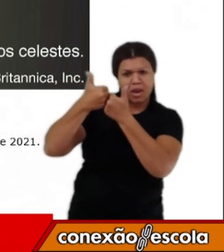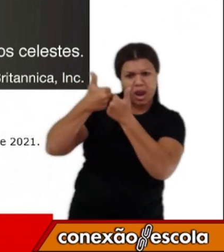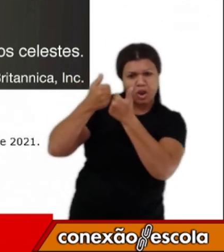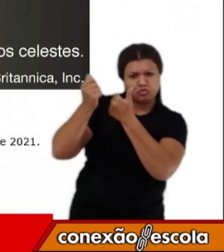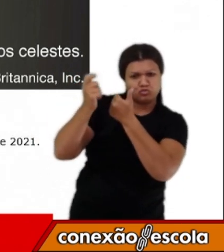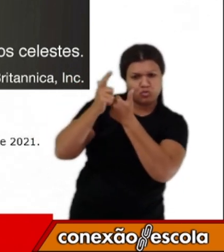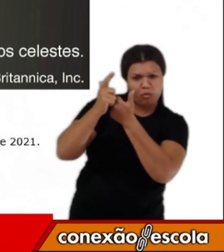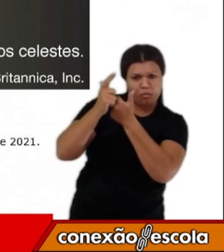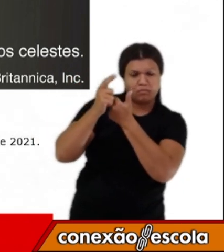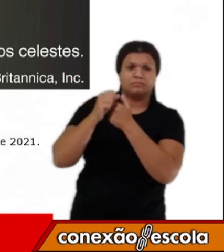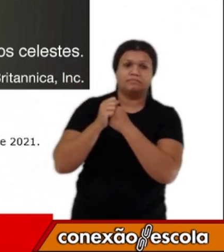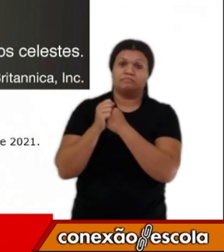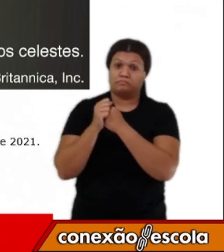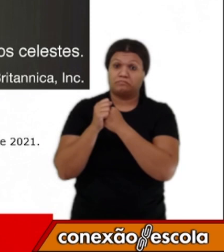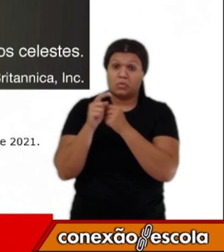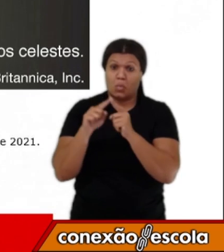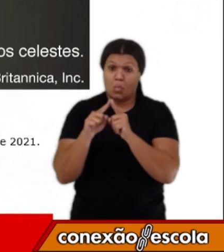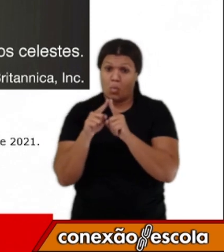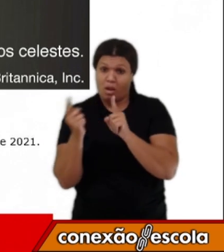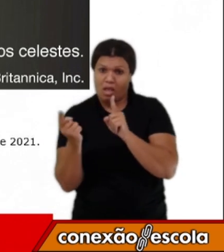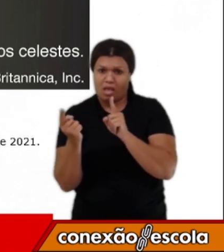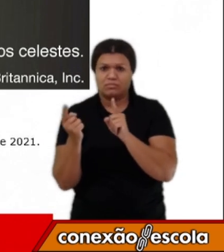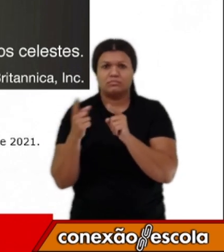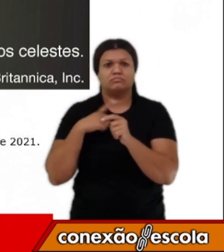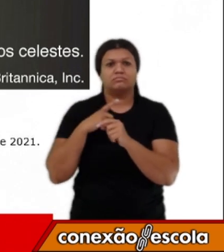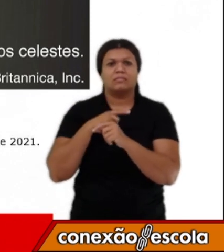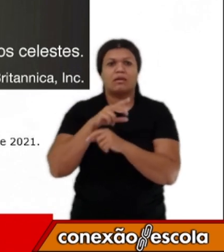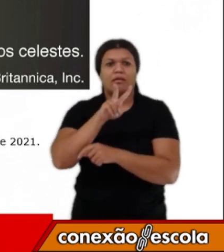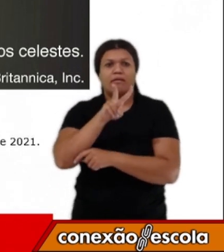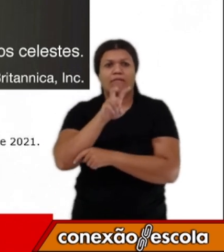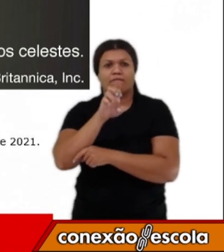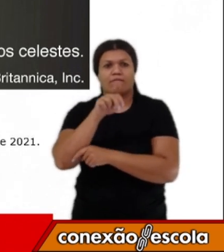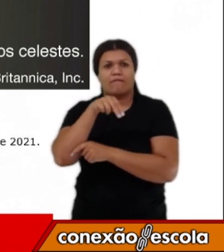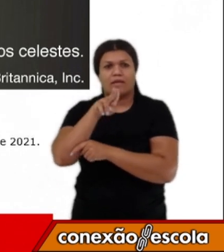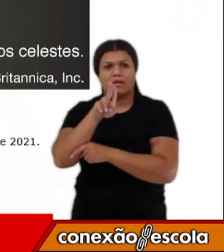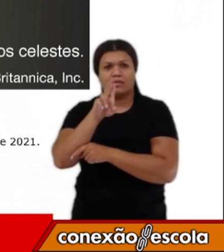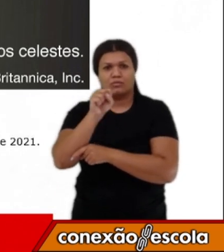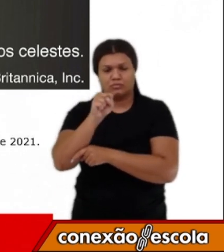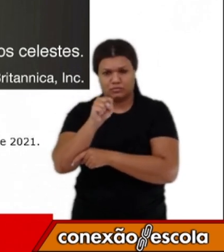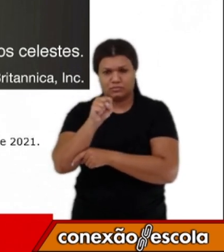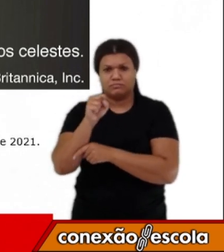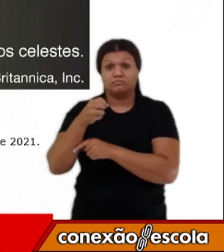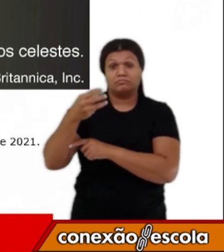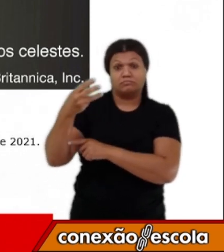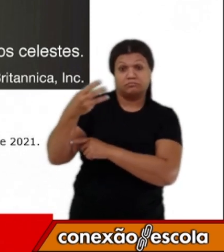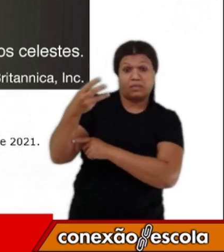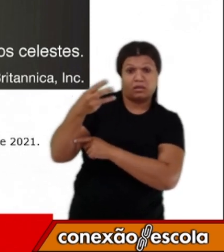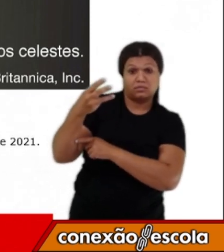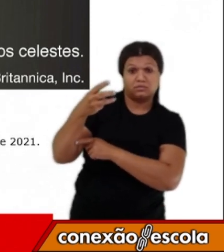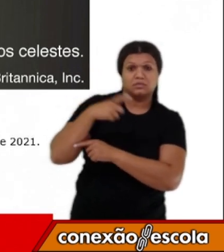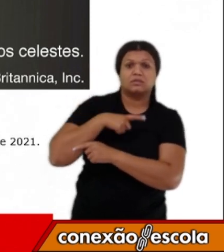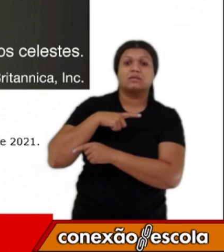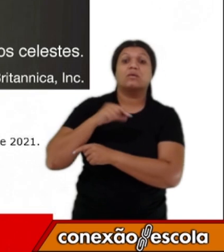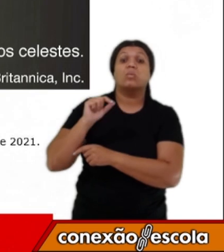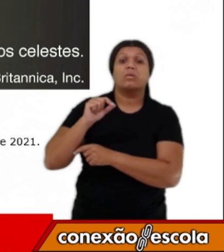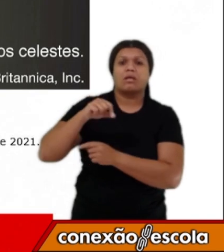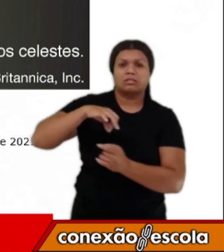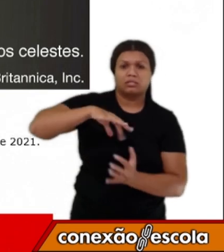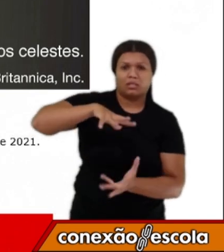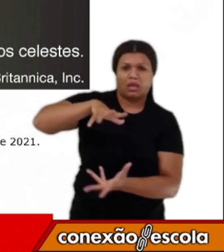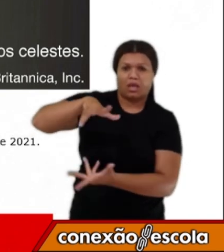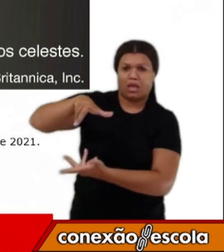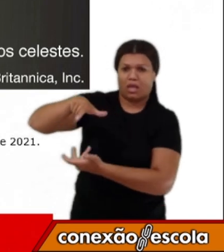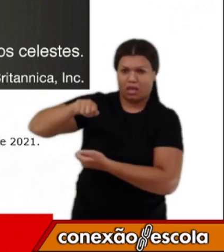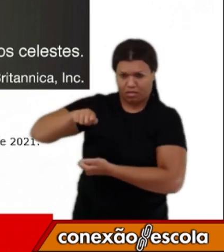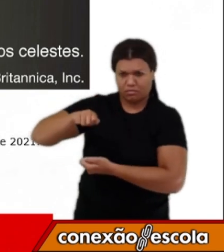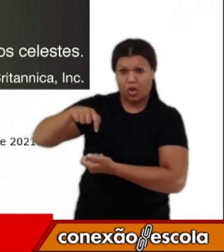de Mercúrio, podemos observar Vênus. E, em terceiro, nós temos a Terra, que é o